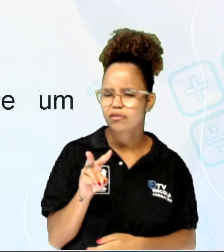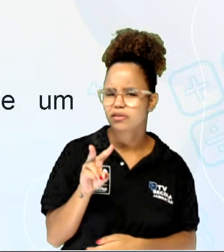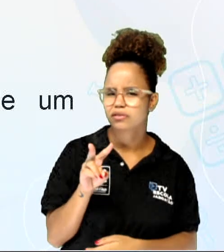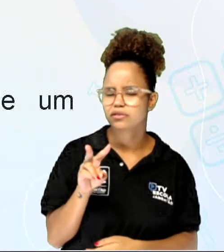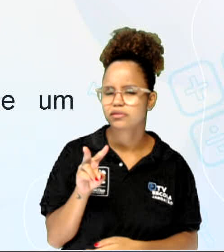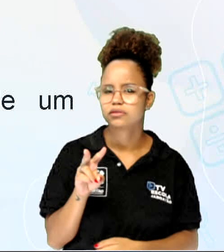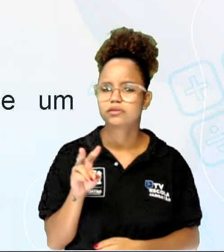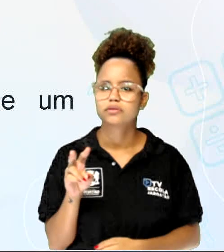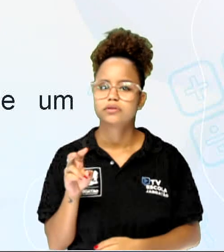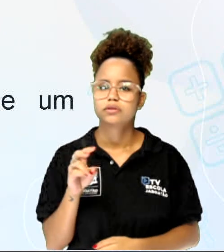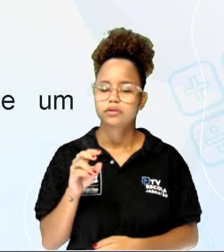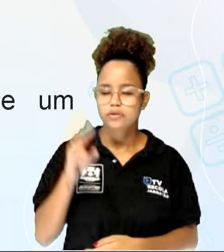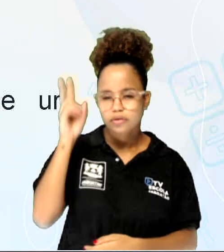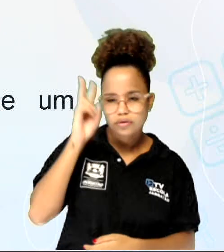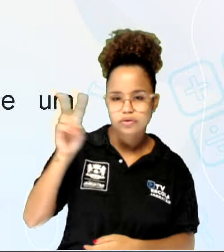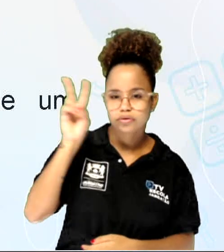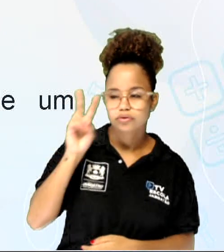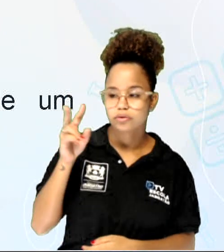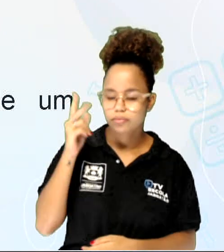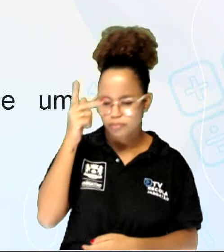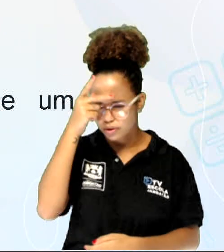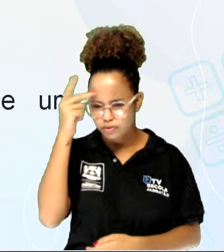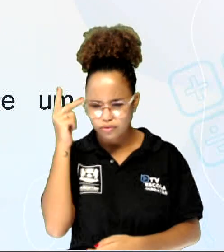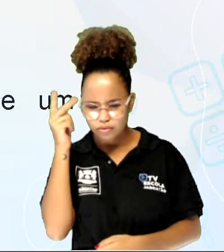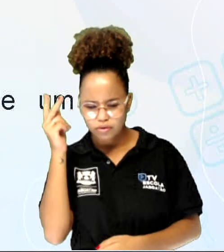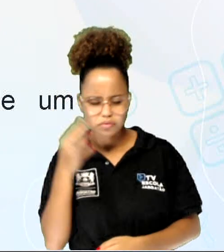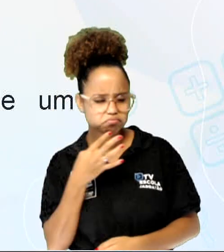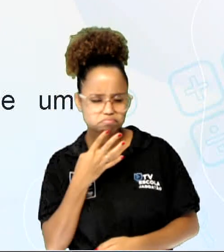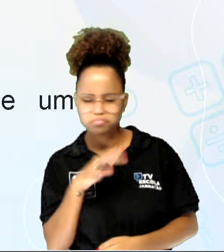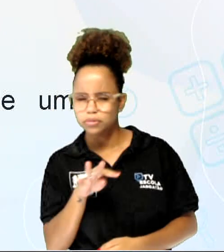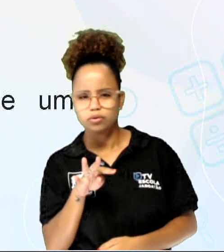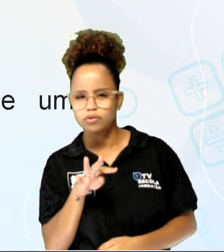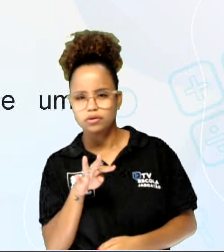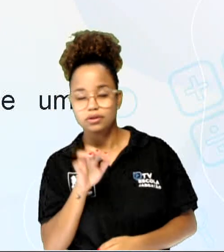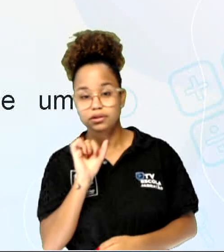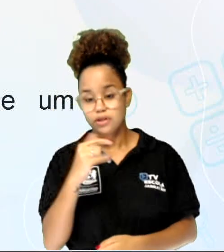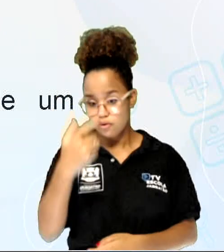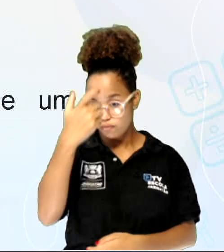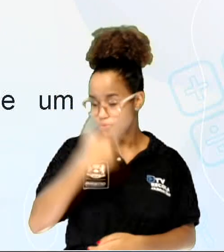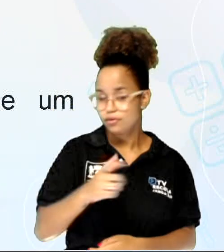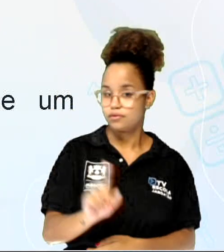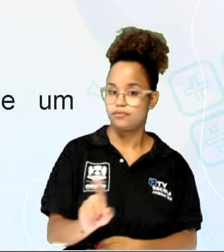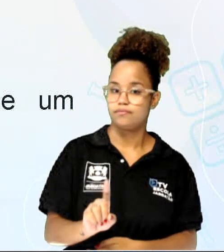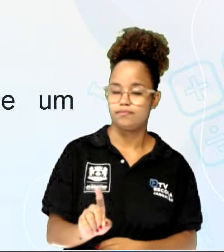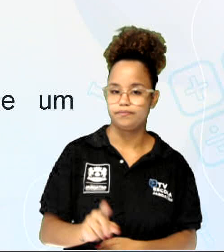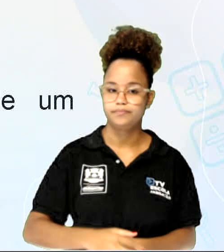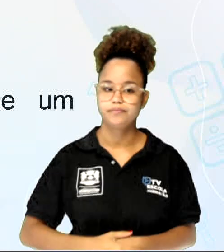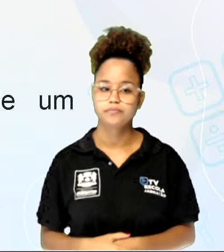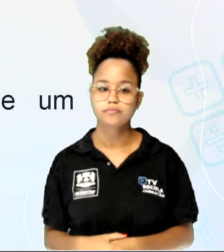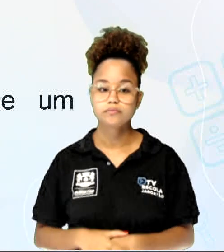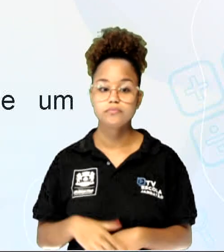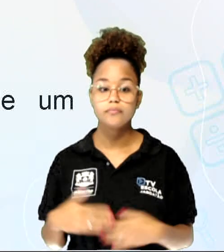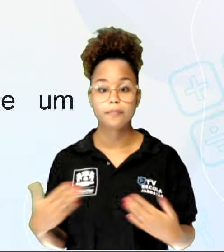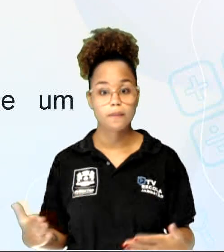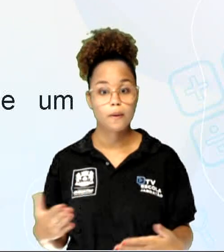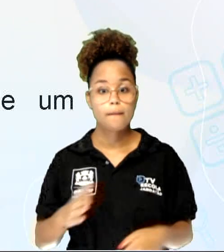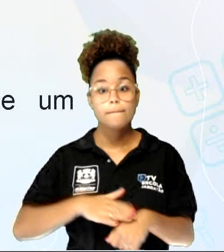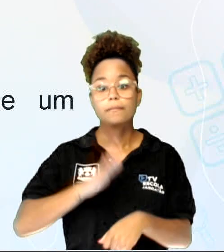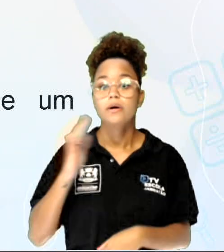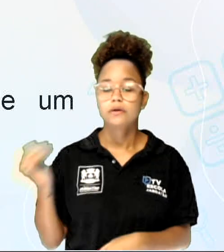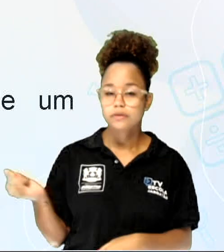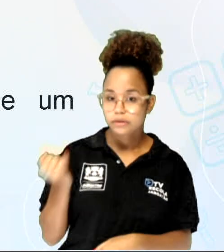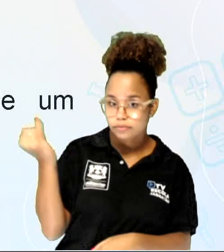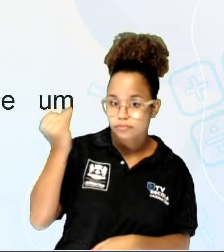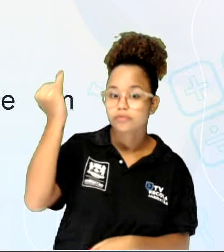que do ponto de vista de um desconhecido, como se não fosse você. E o mais importante da